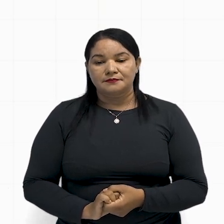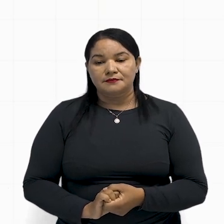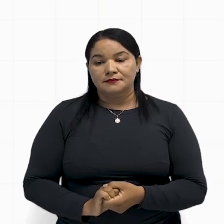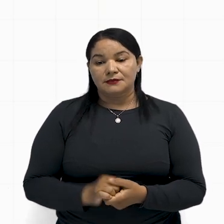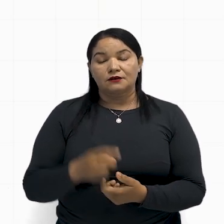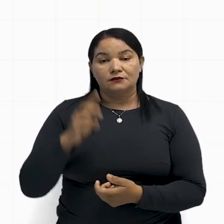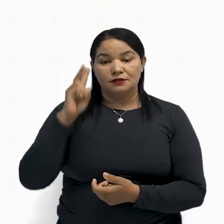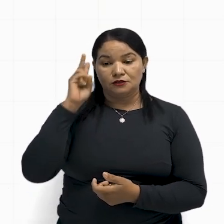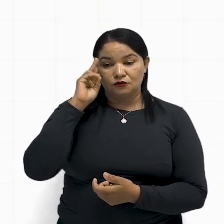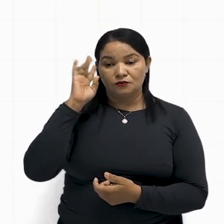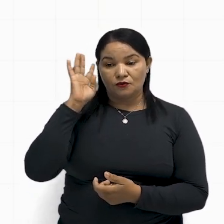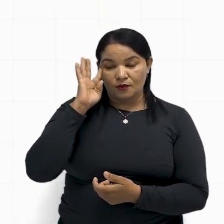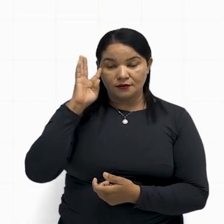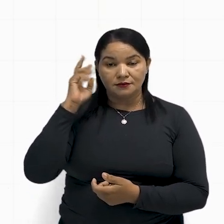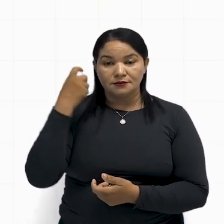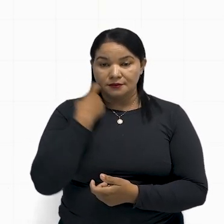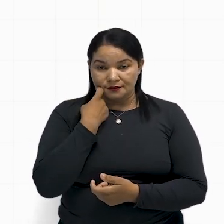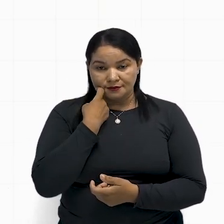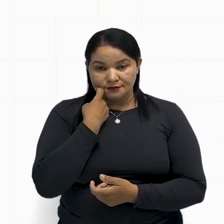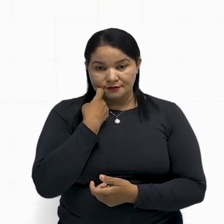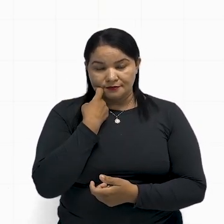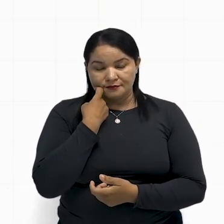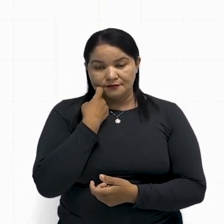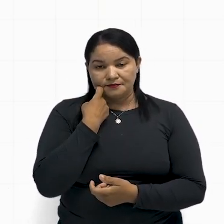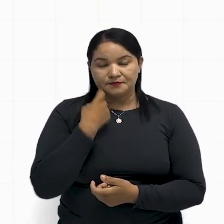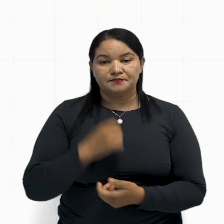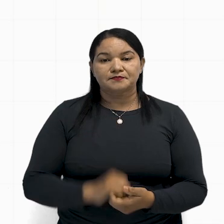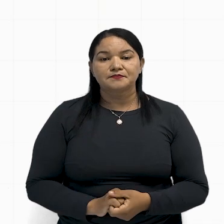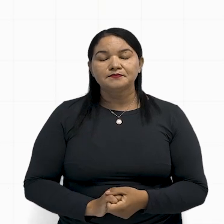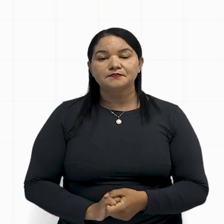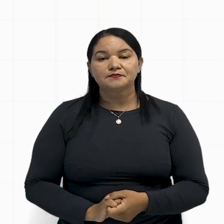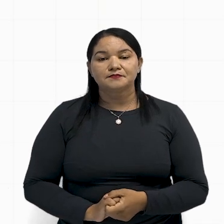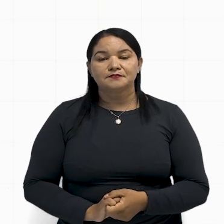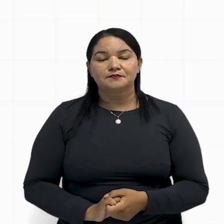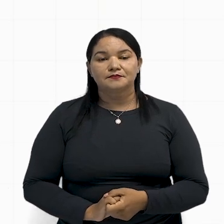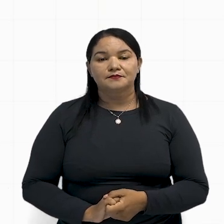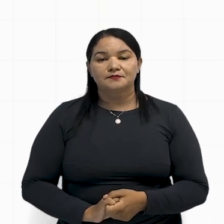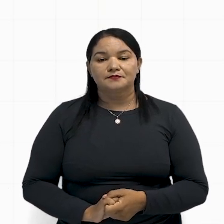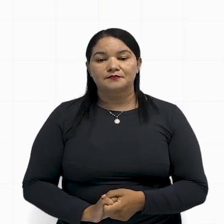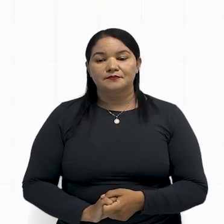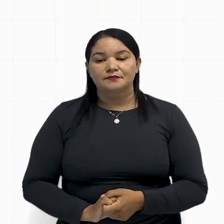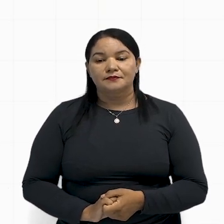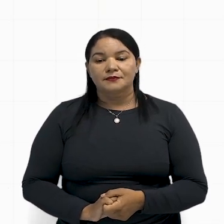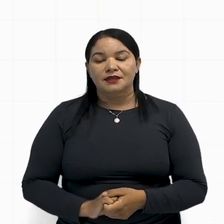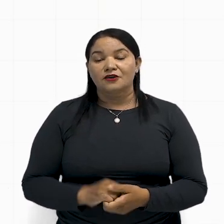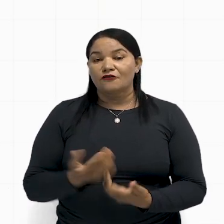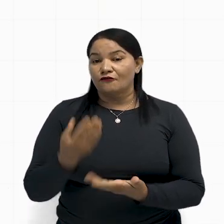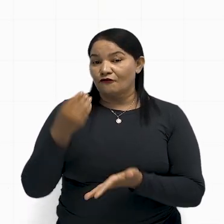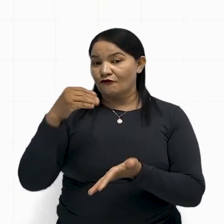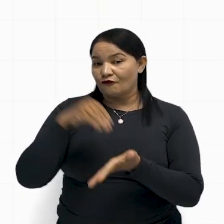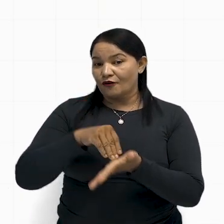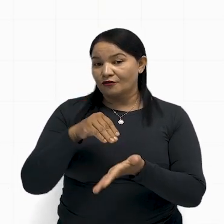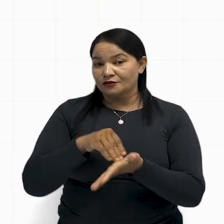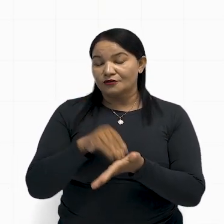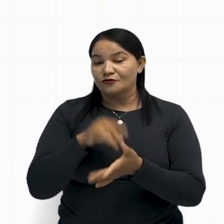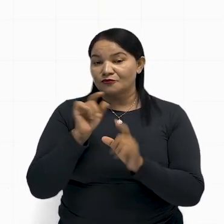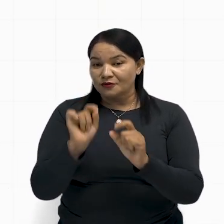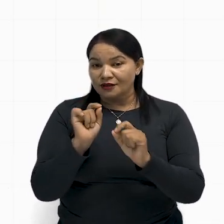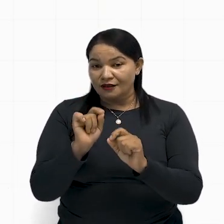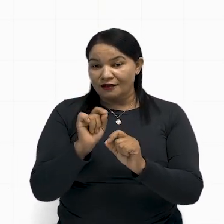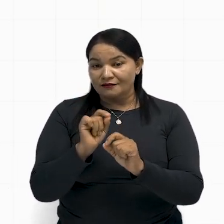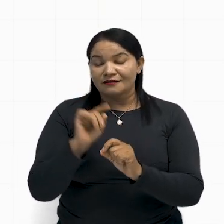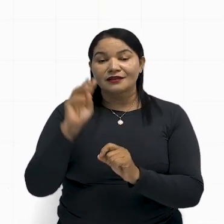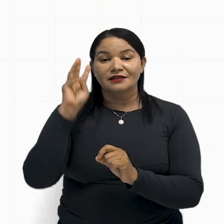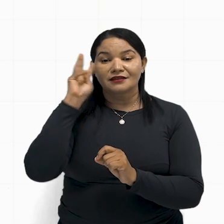segundas, quartas e sextas. Bacana? Só que tá faltando o quê? Tá faltando terça e quinta, né?